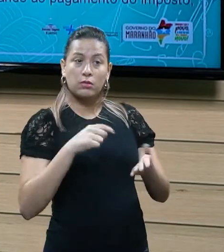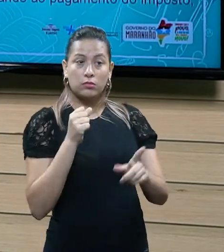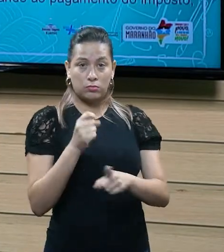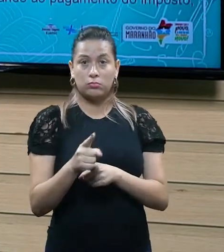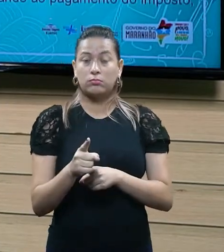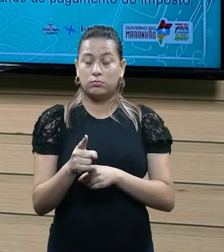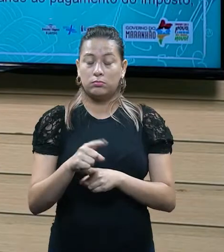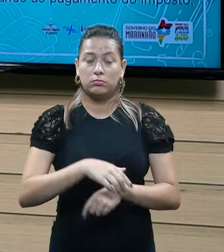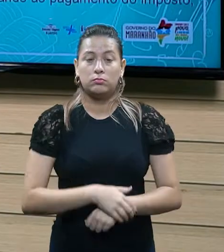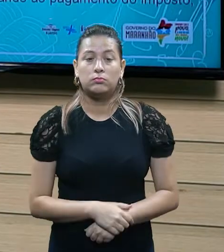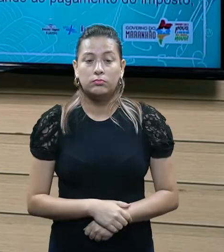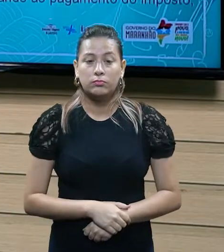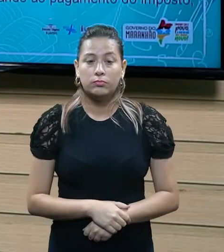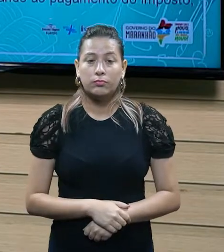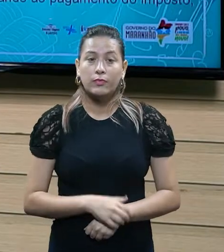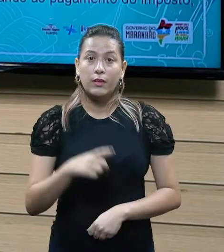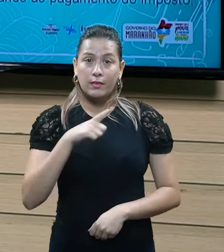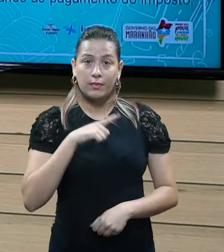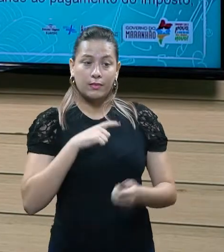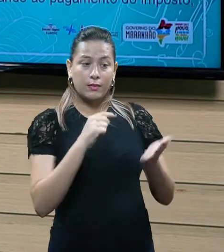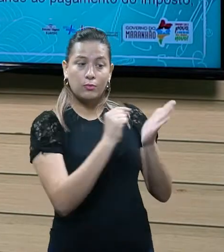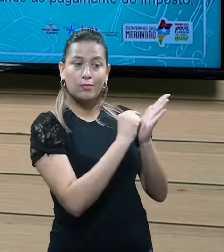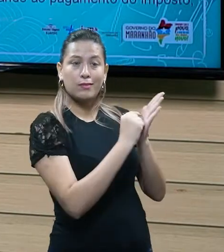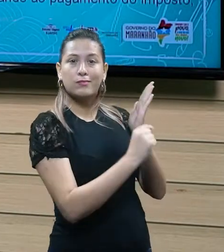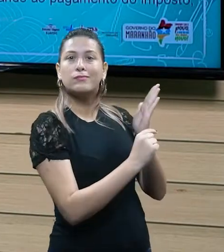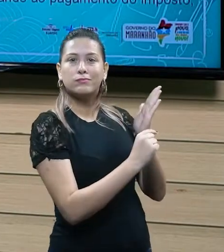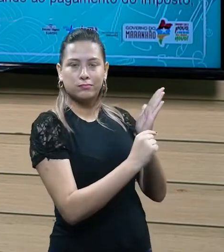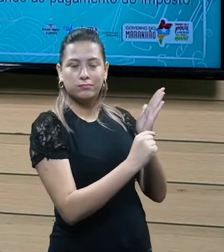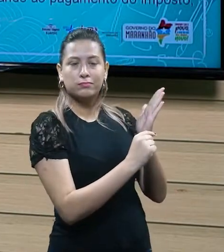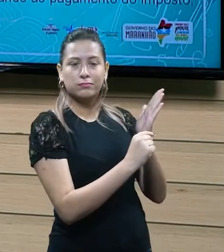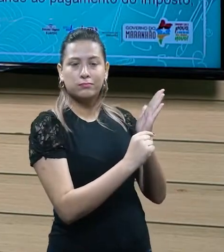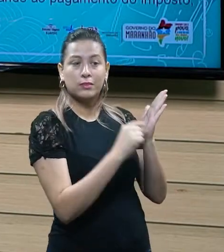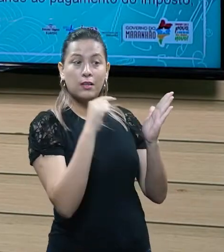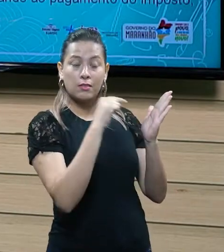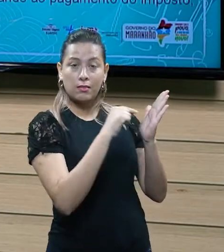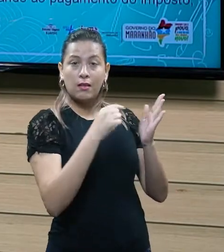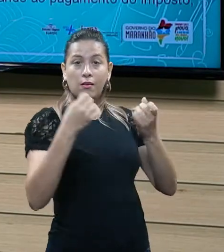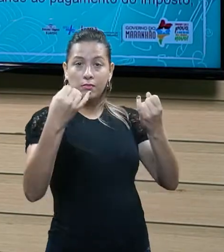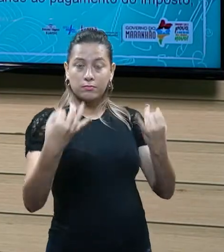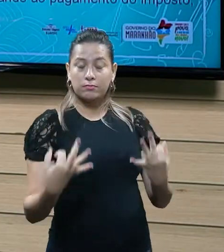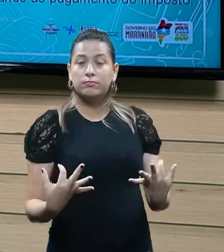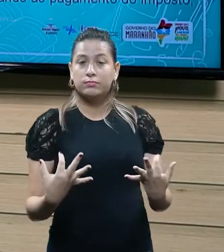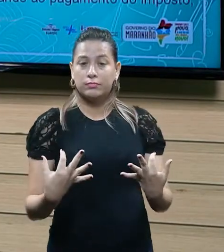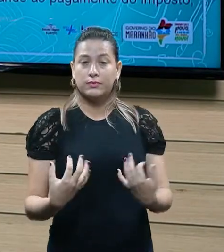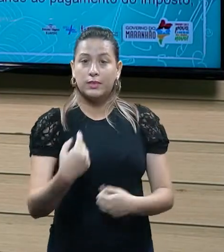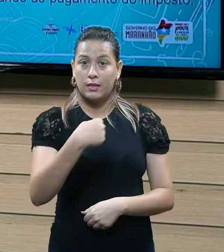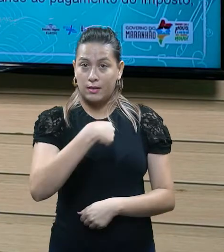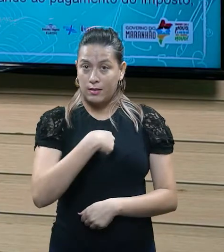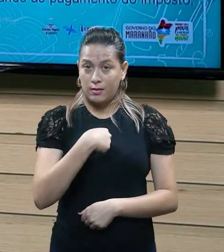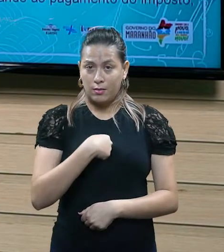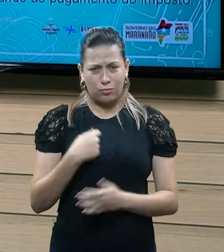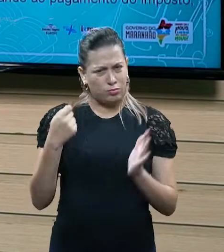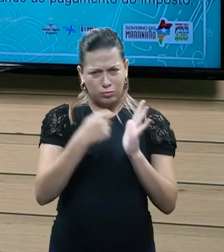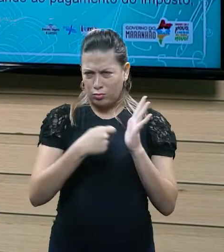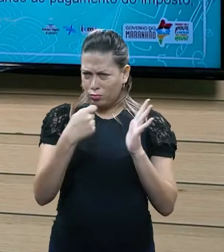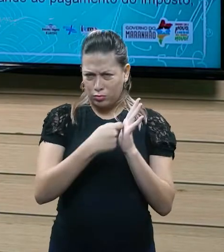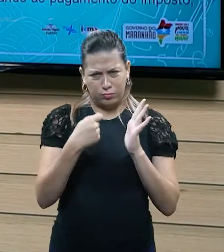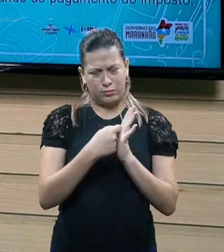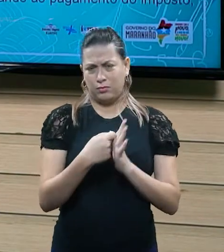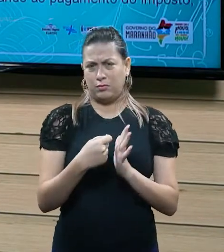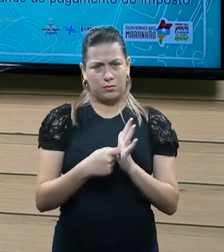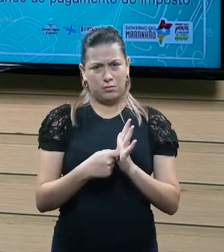eu vou colocar uma cláusula. Nessa cláusula, eu vou dizer que eu estou desobrigado, né,